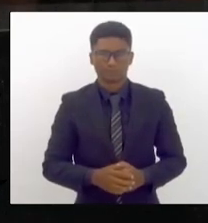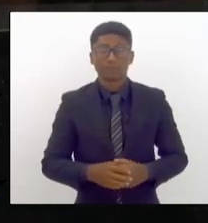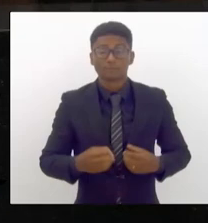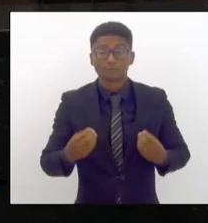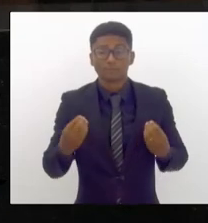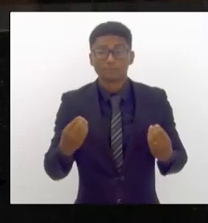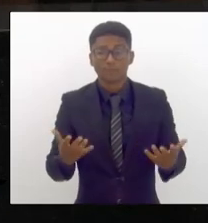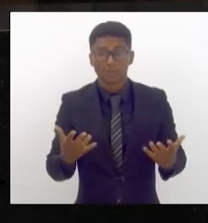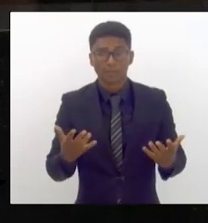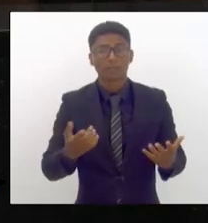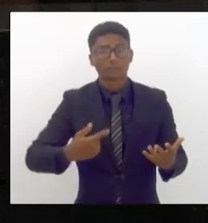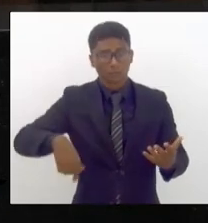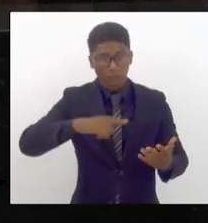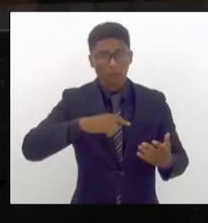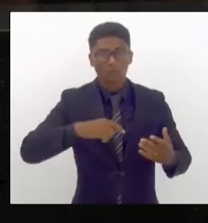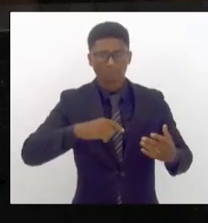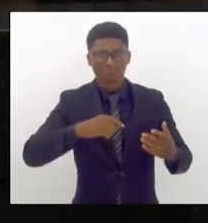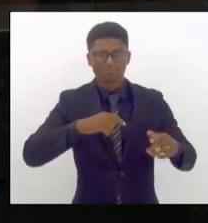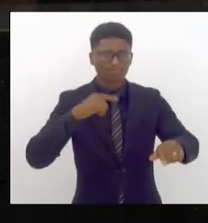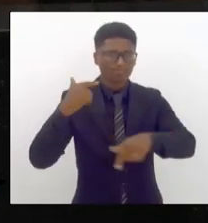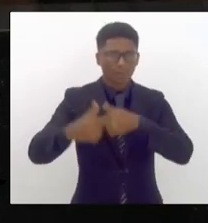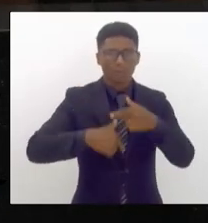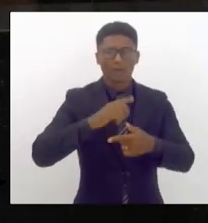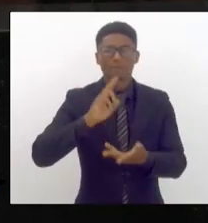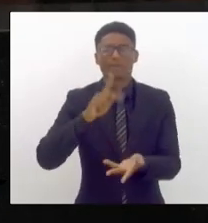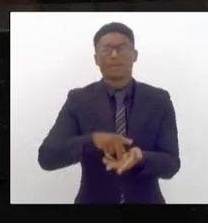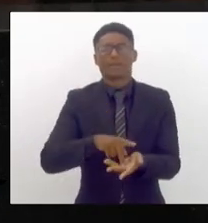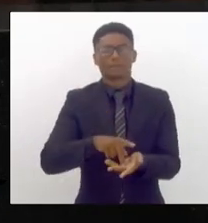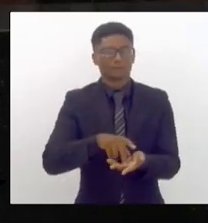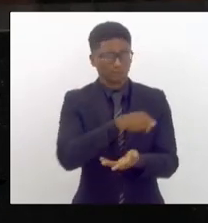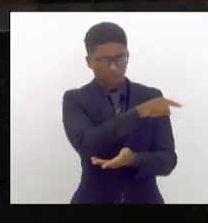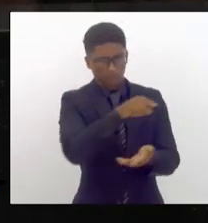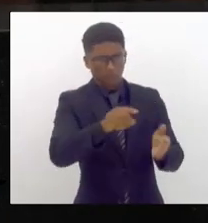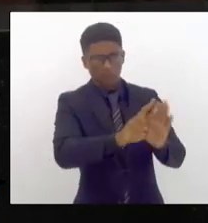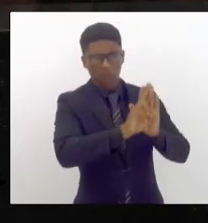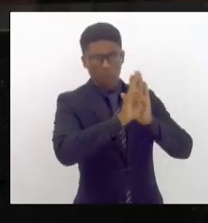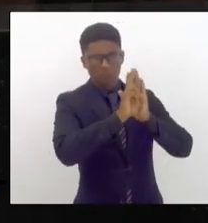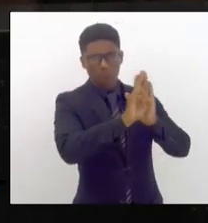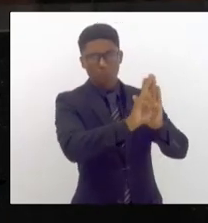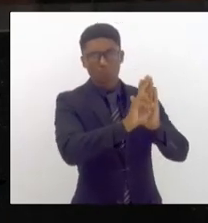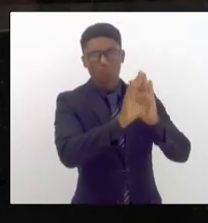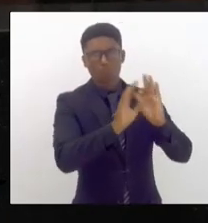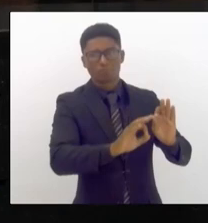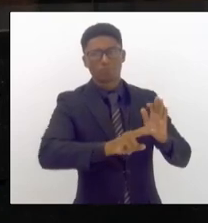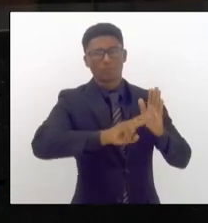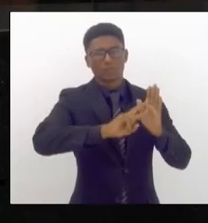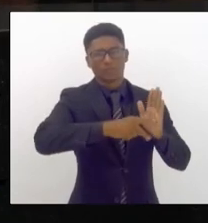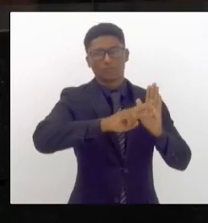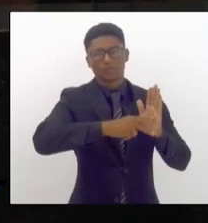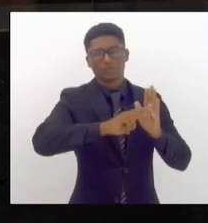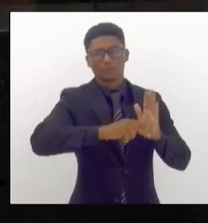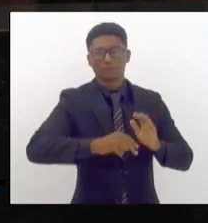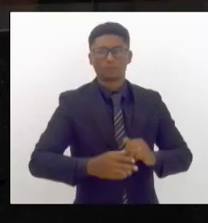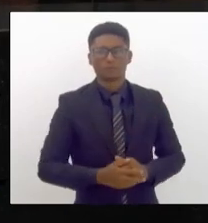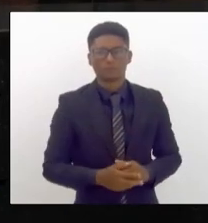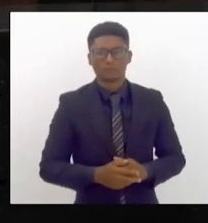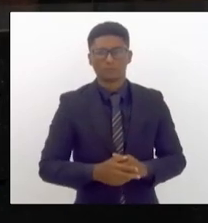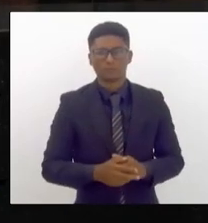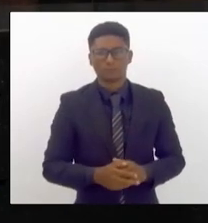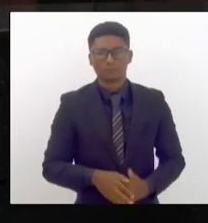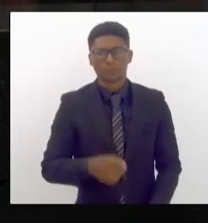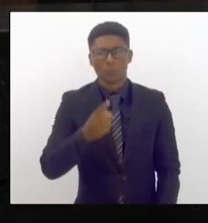sejam cumpridas e vocês muito bem representam a classe sindical e por fim